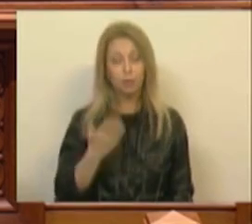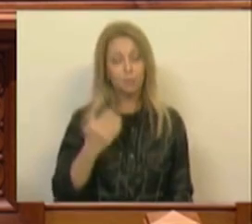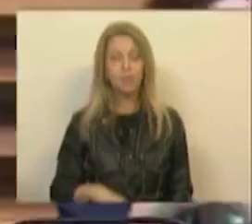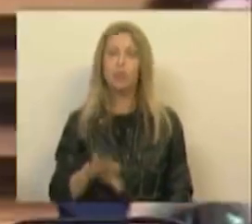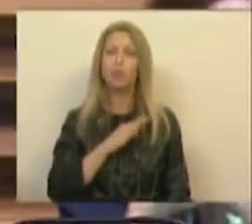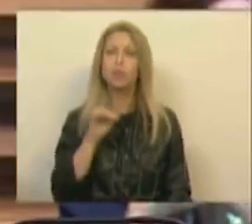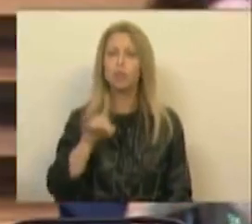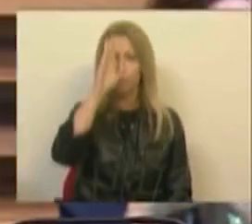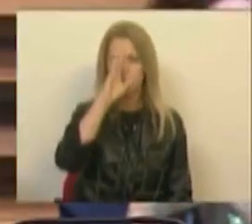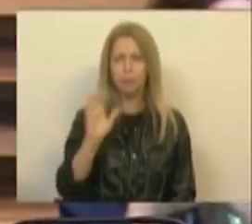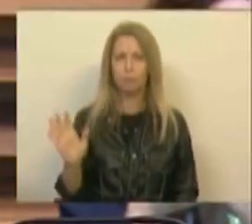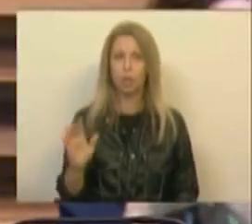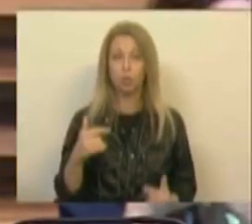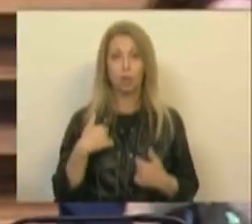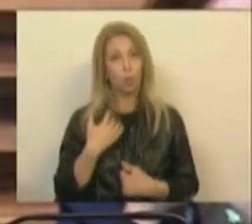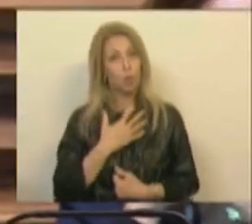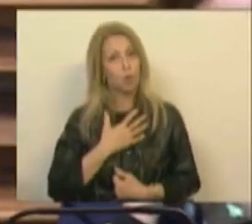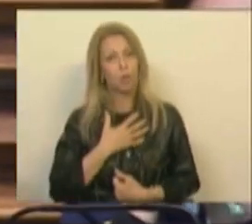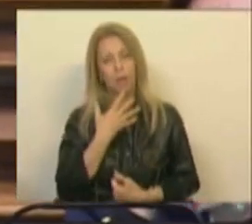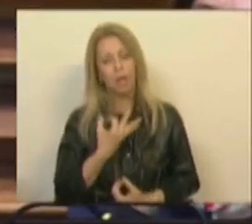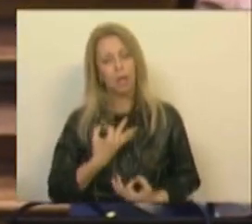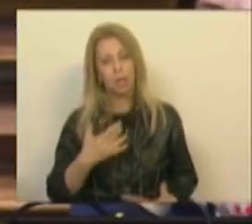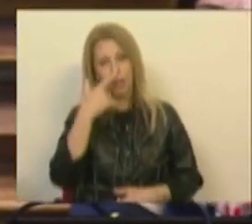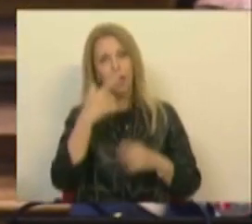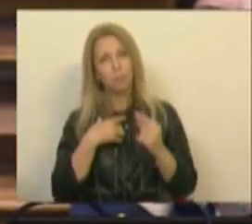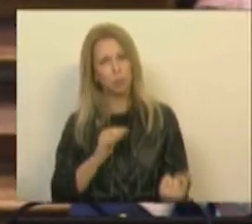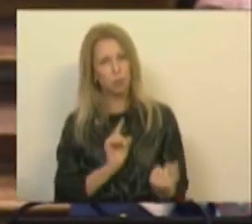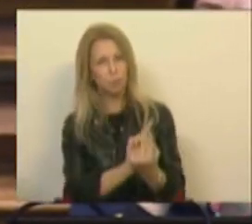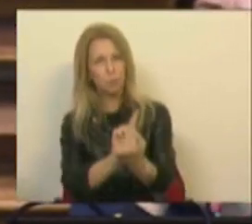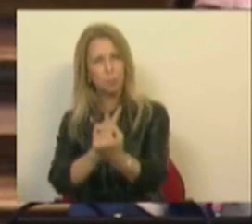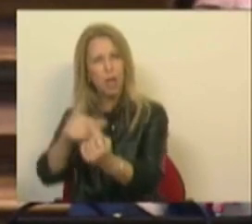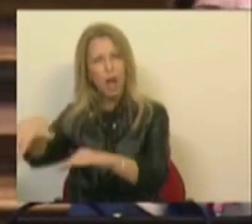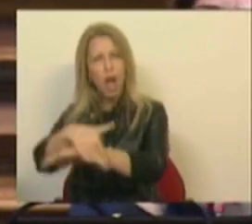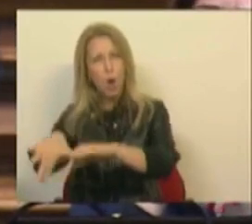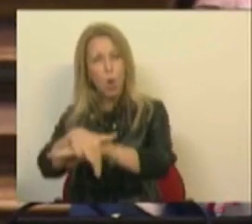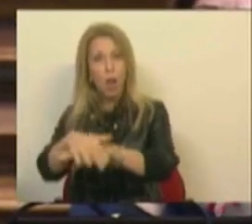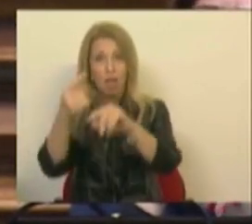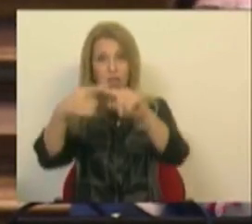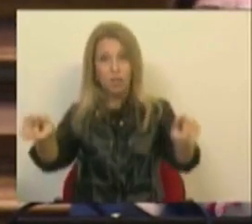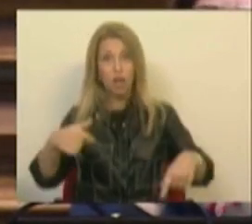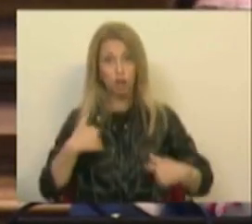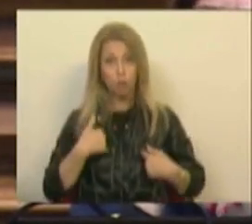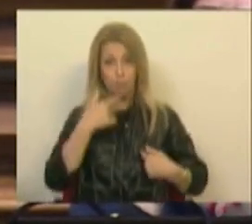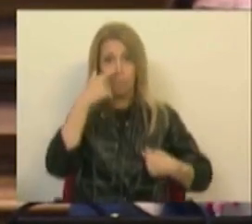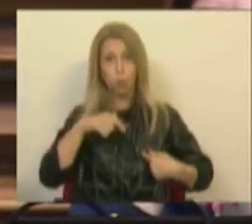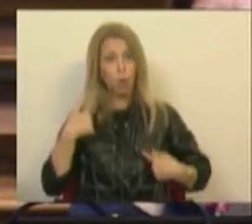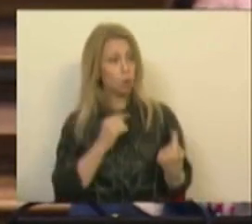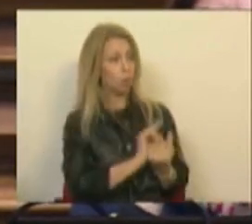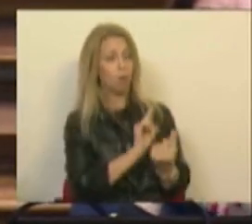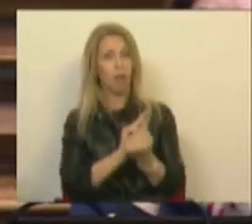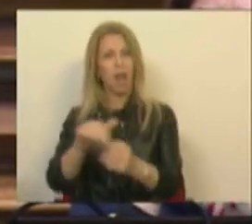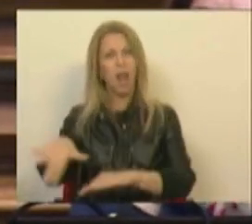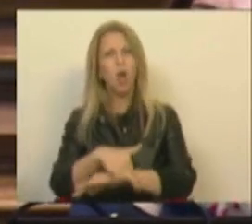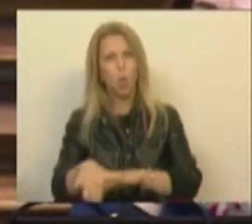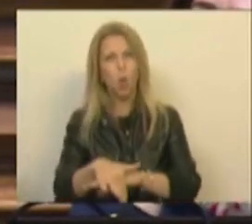Sr. Primeiro-Ministro, eu não quero acreditar que as pessoas com quem fala na rua sejam diferentes daquelas com quem eu falo na rua, porque o Sr. Primeiro